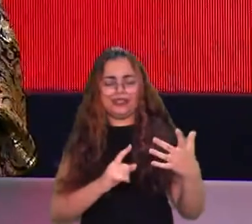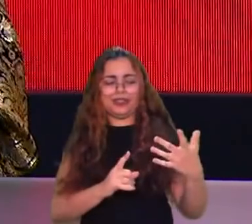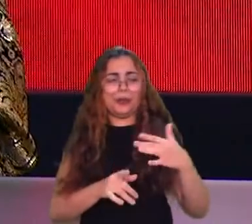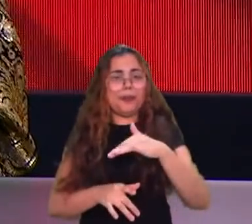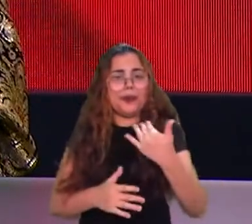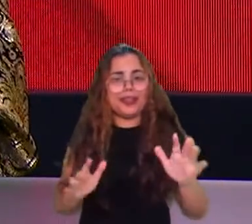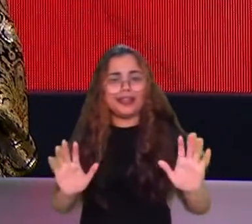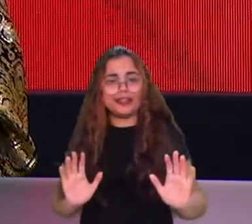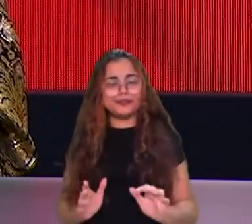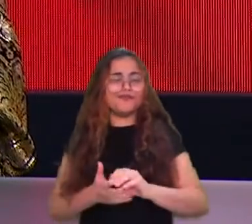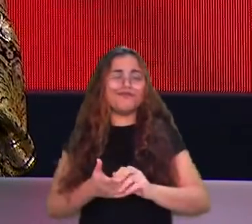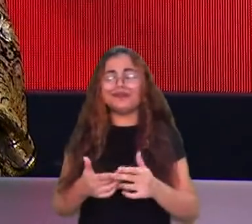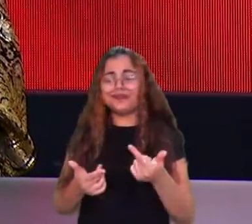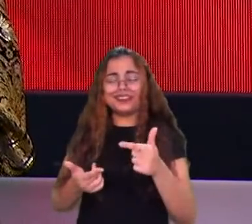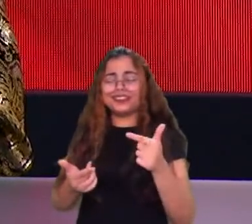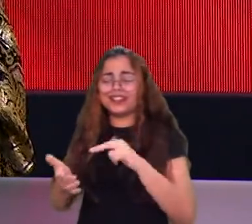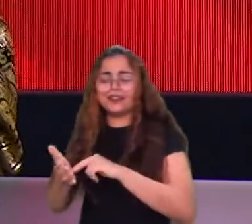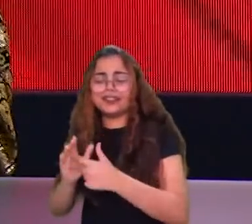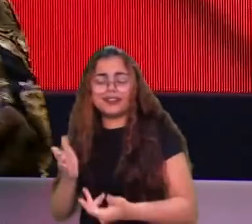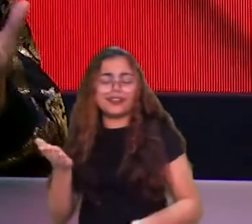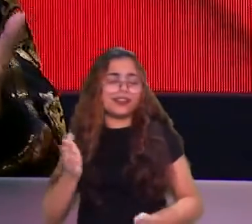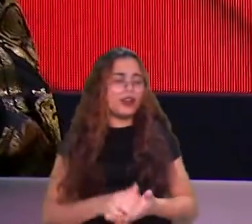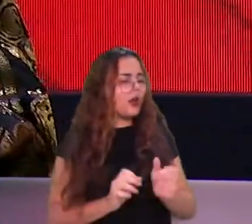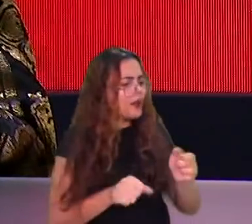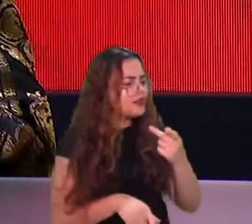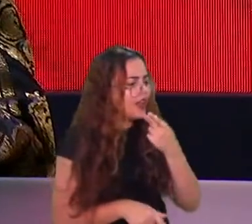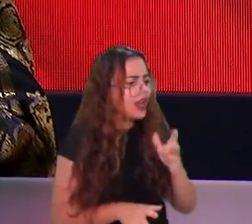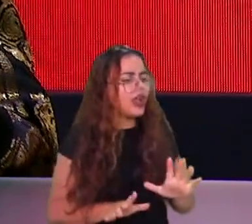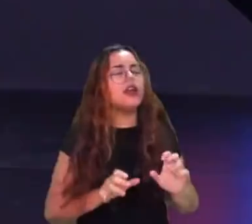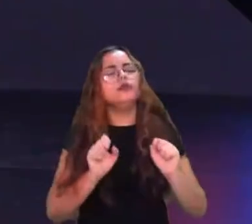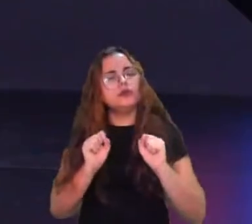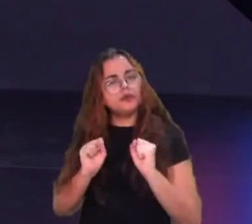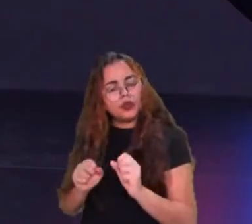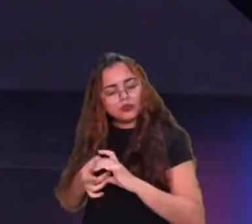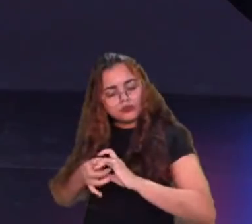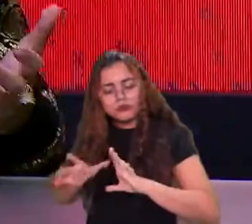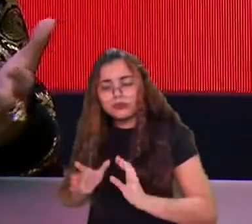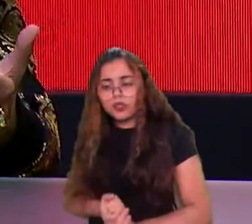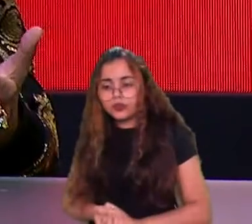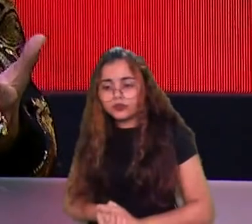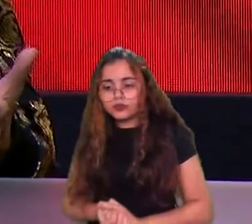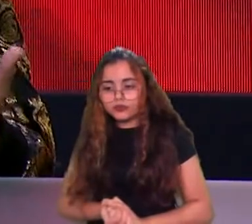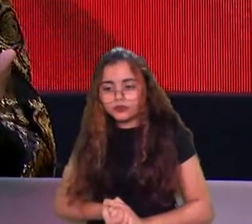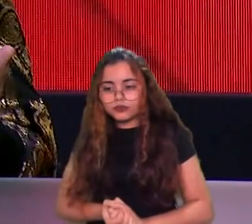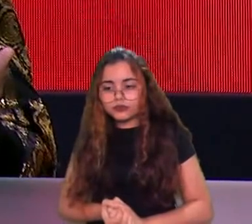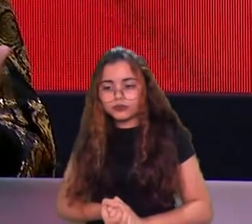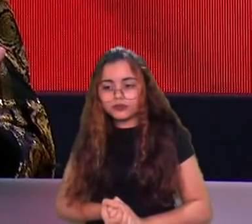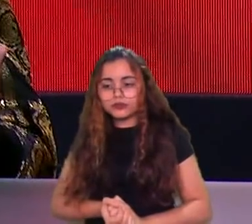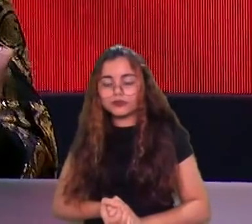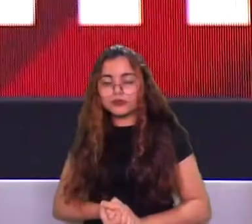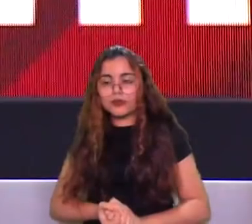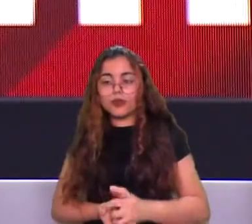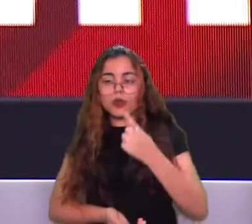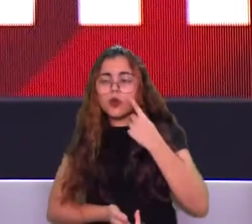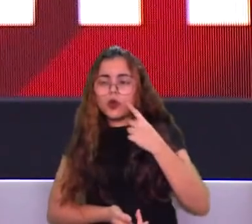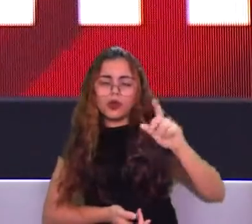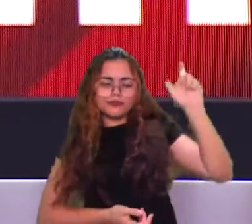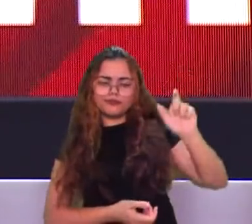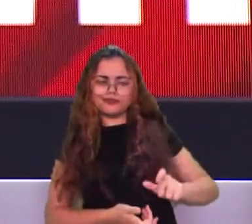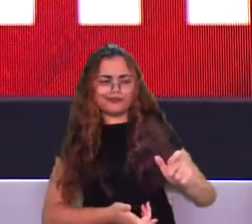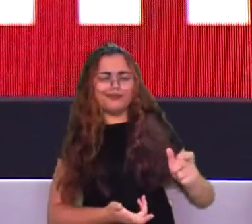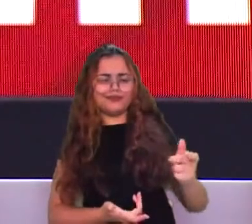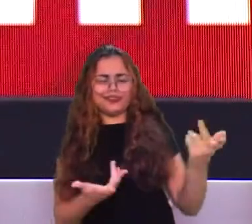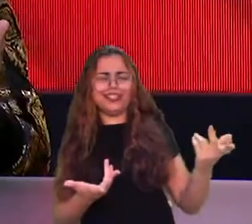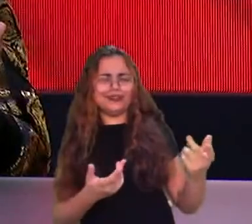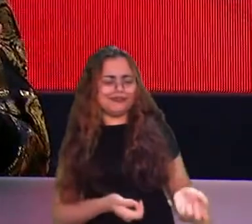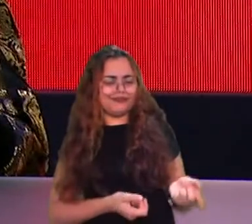falar aqui onde você pode falar, Revolta? Esse cara é um sacana, pô, o ele